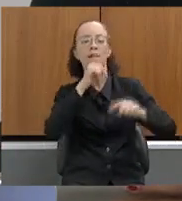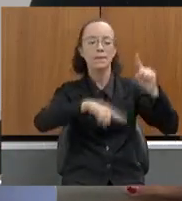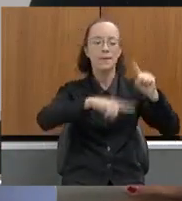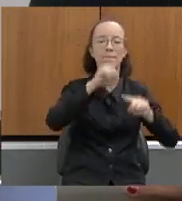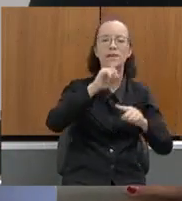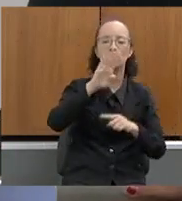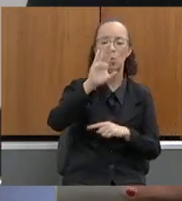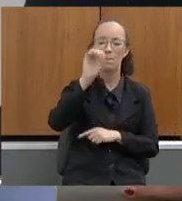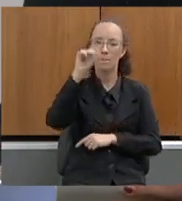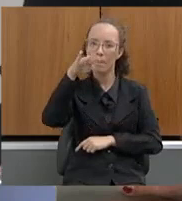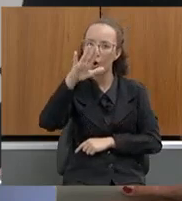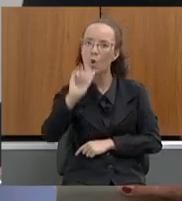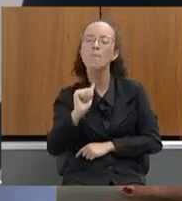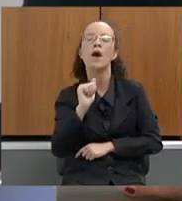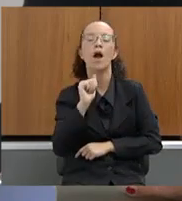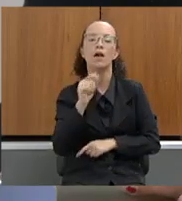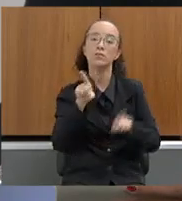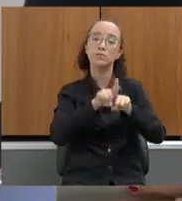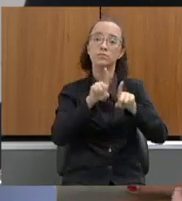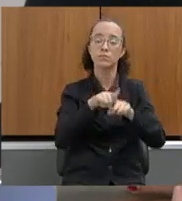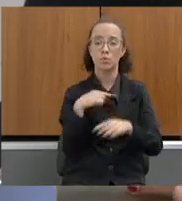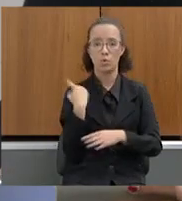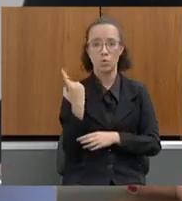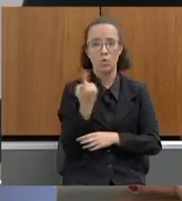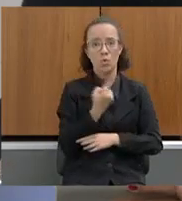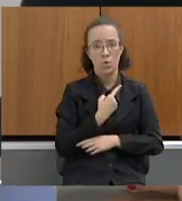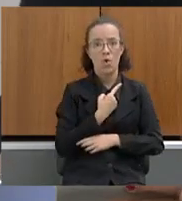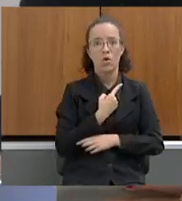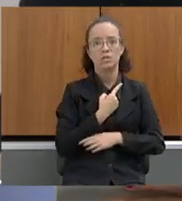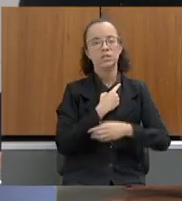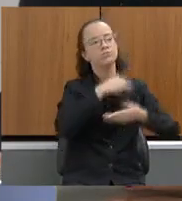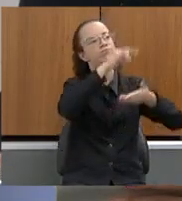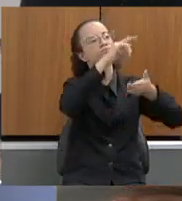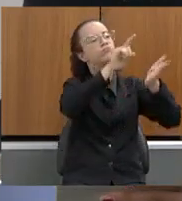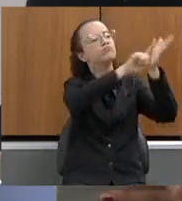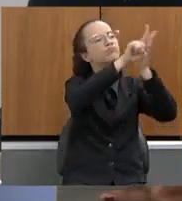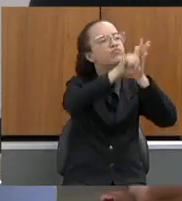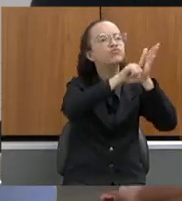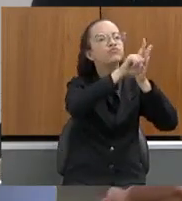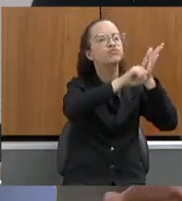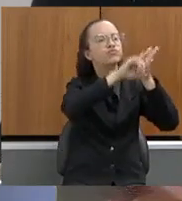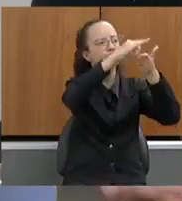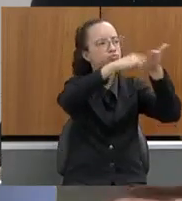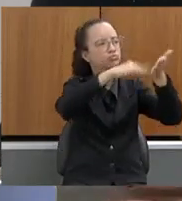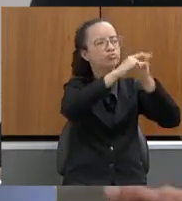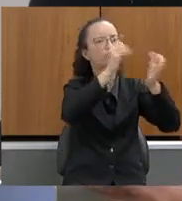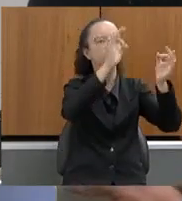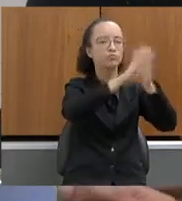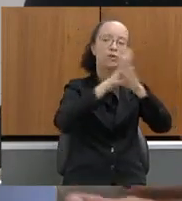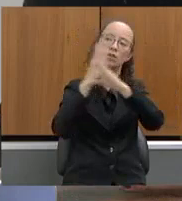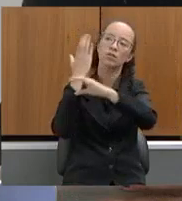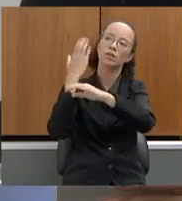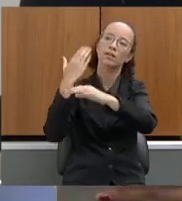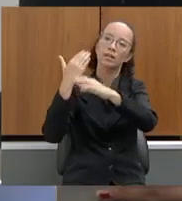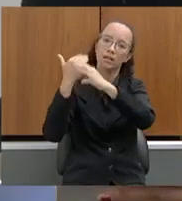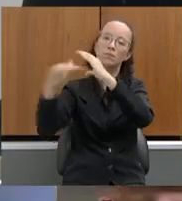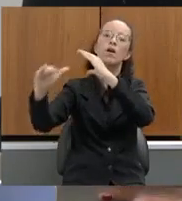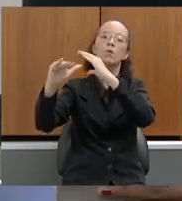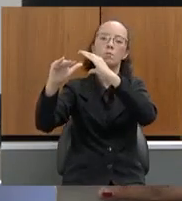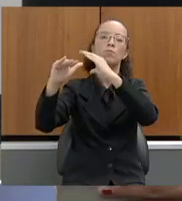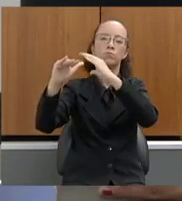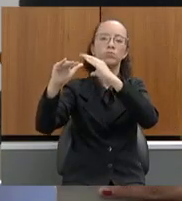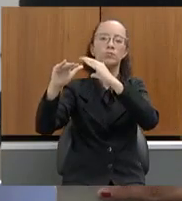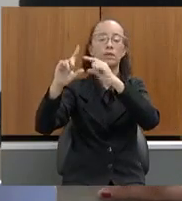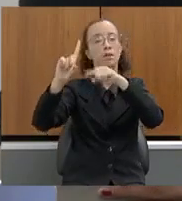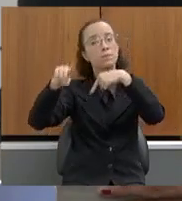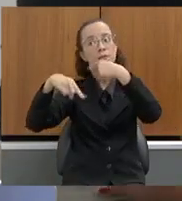e hoje a gente tem um grande diagnóstico. Nós encaminhamos esse diagnóstico para a FUNASA, recentemente, pleiteando também apoio para